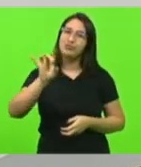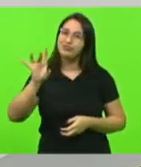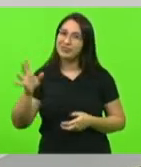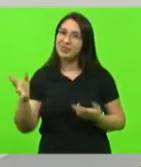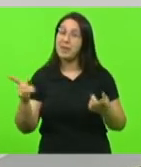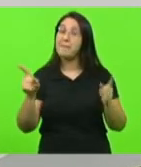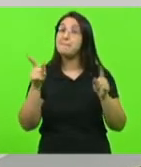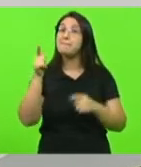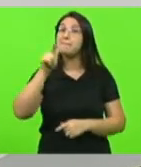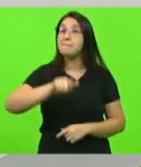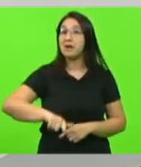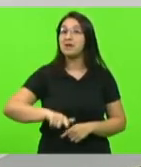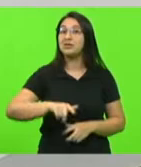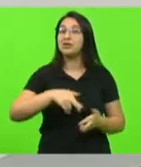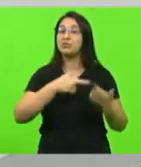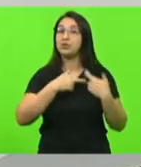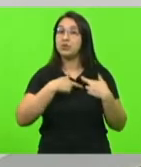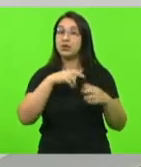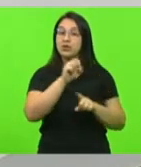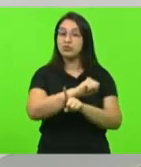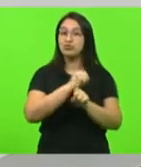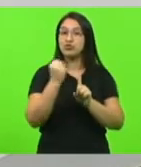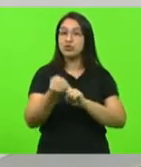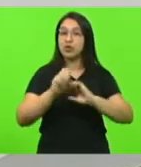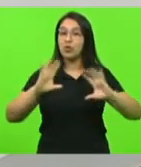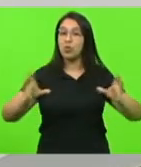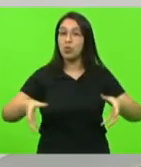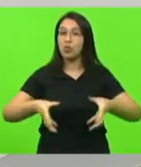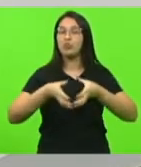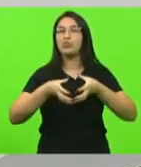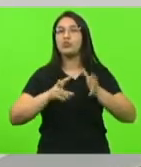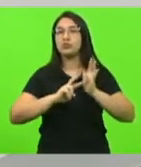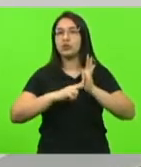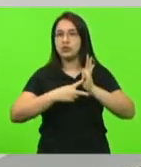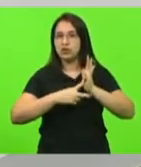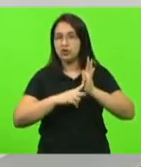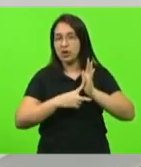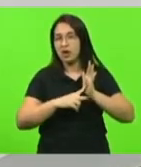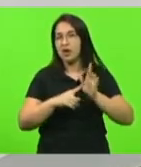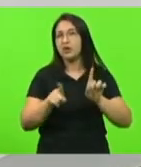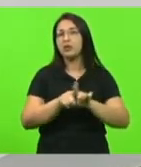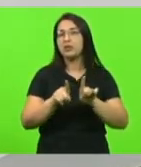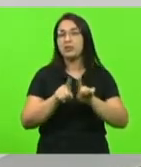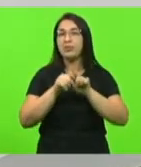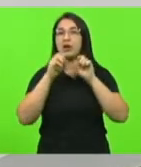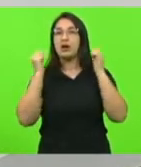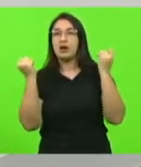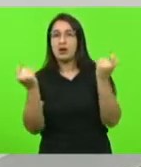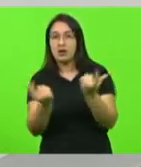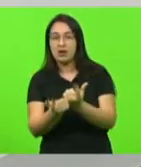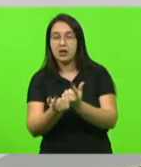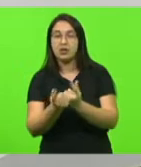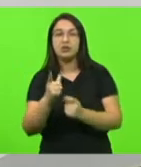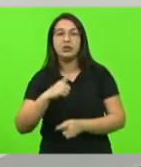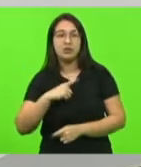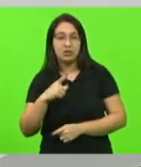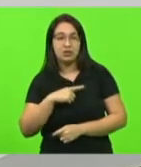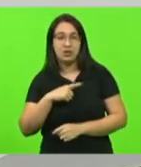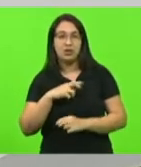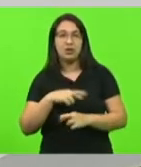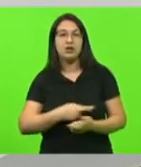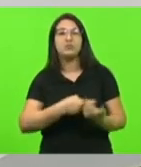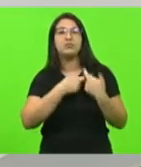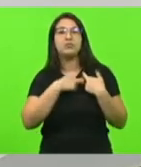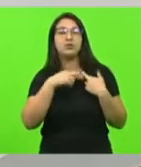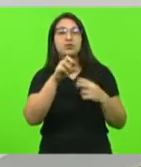social também assim o sindicato a Falesc e a Assembleia Legislativa tem essa responsabilidade social de a